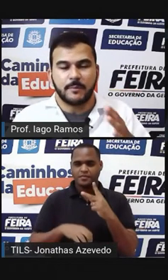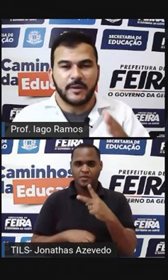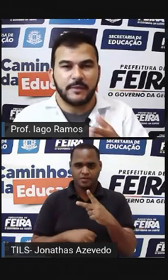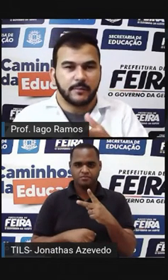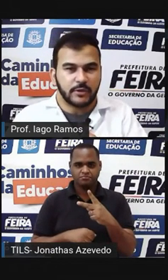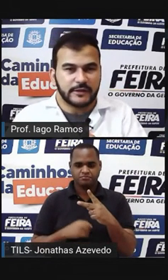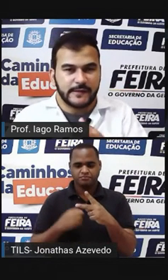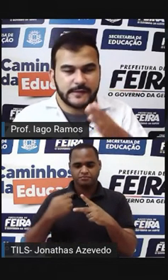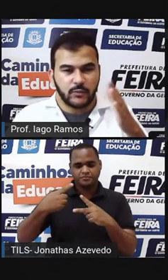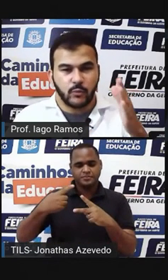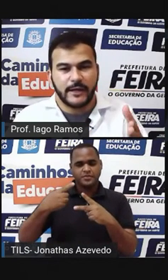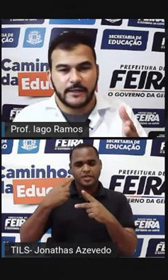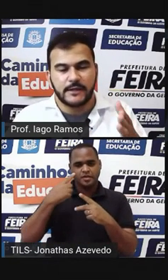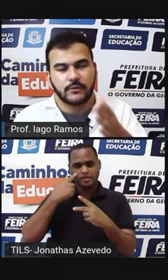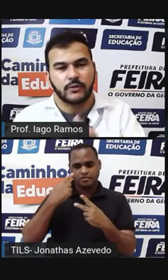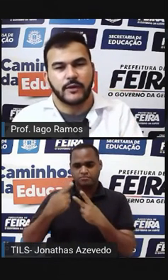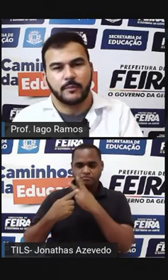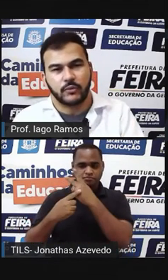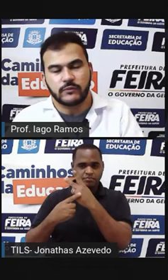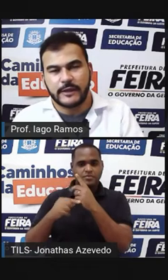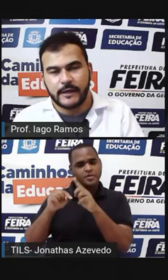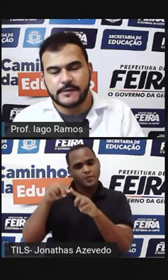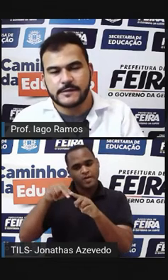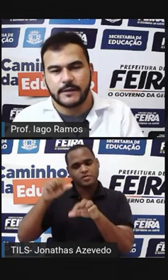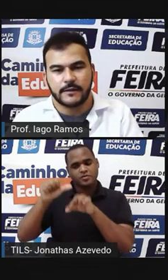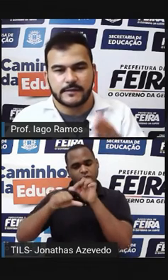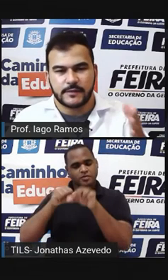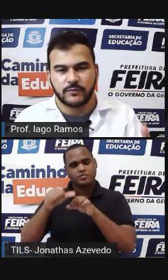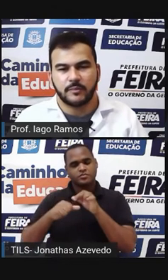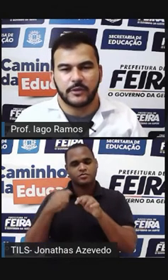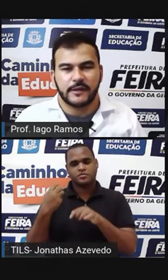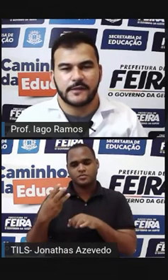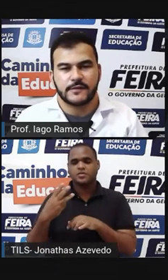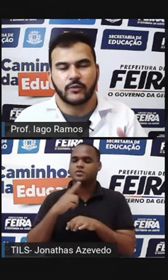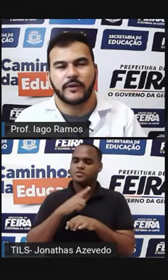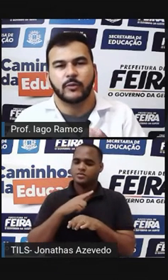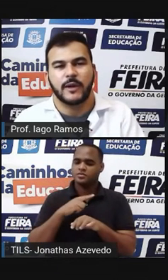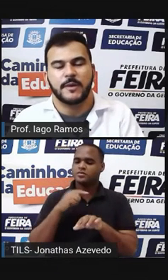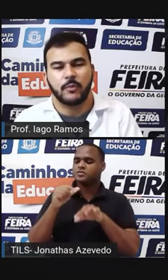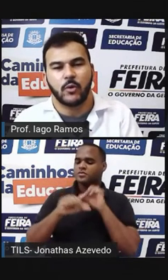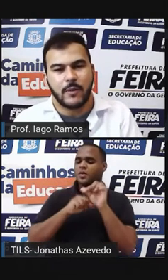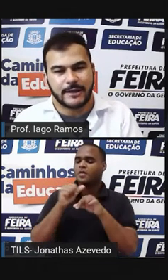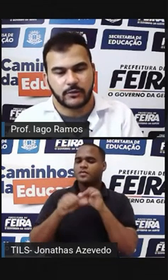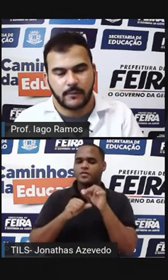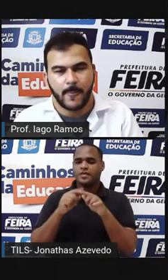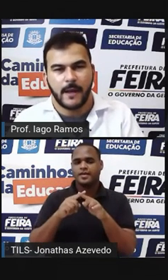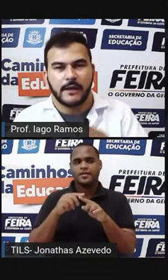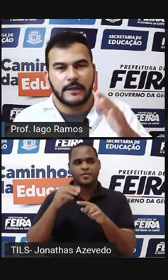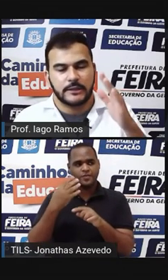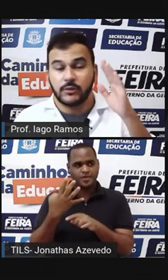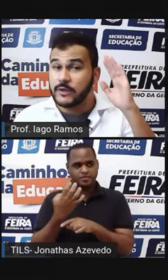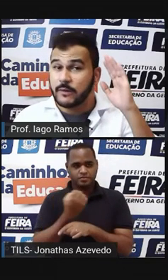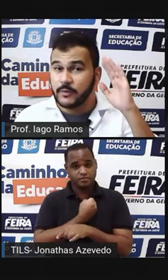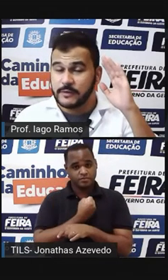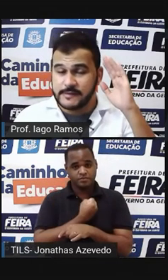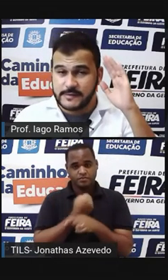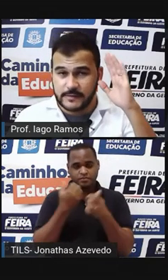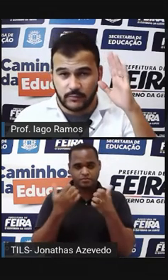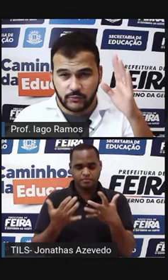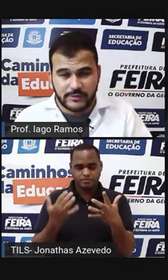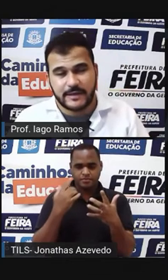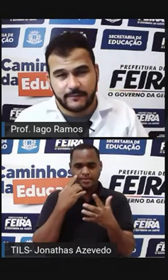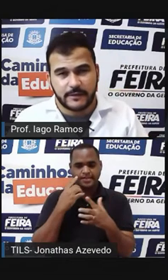Na primeira potência O N Eu troquei por um 3 E na segunda potência Eu troquei o M Por 4 Então eu tenho a